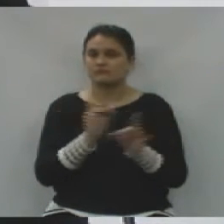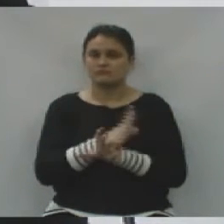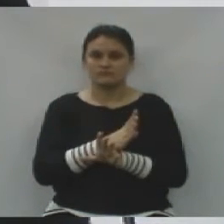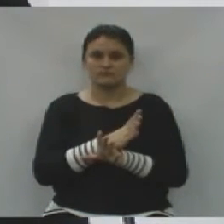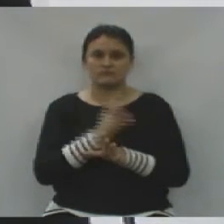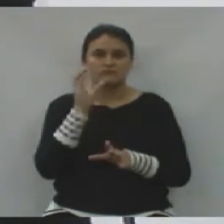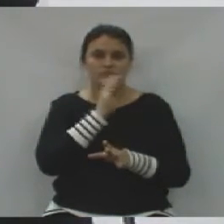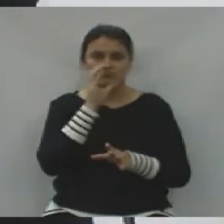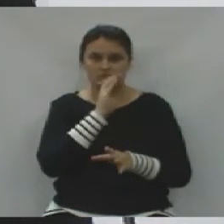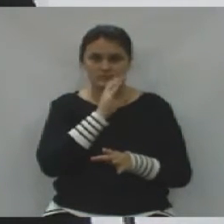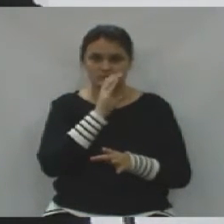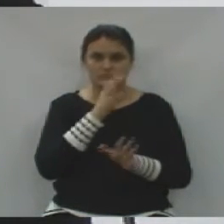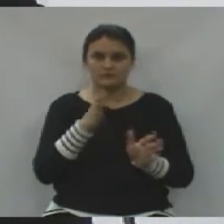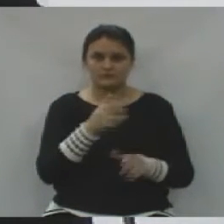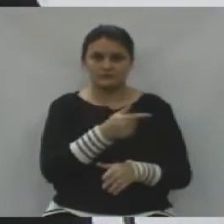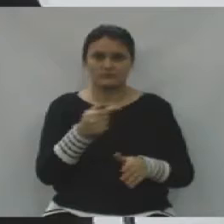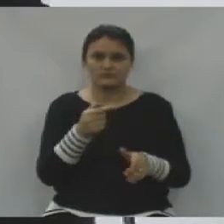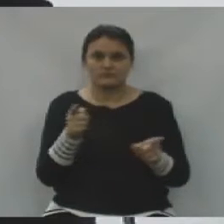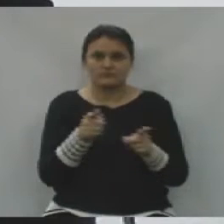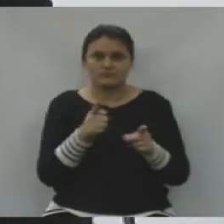apesar dessa semana sendo uma semana curta.